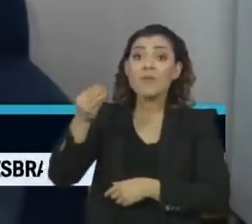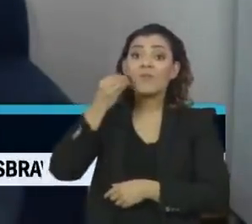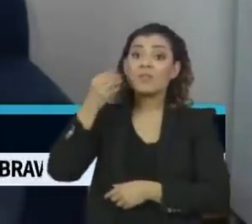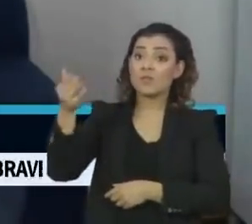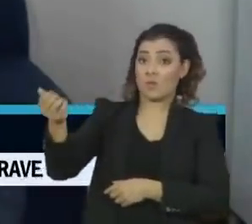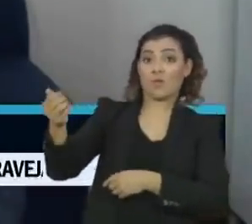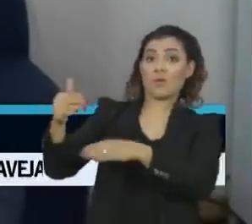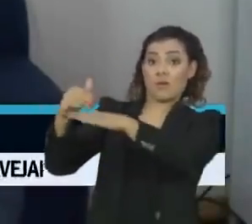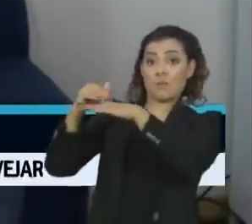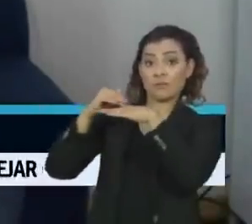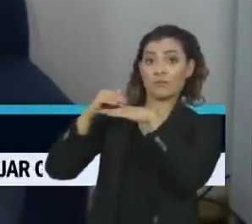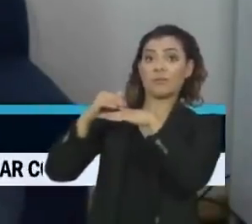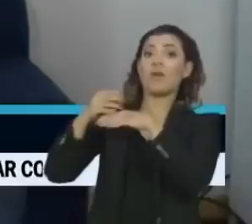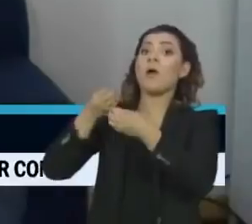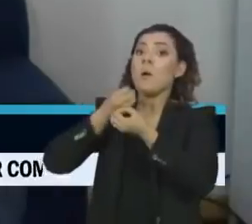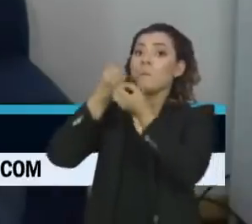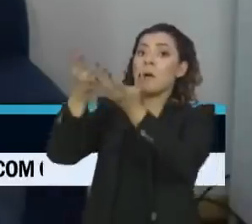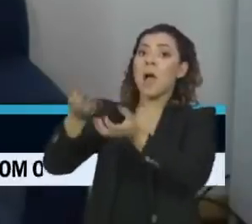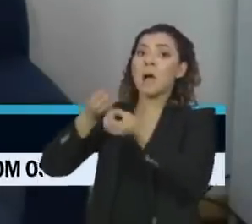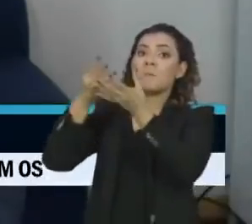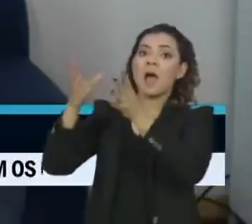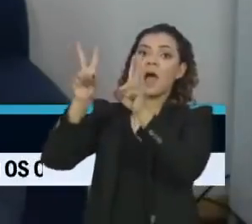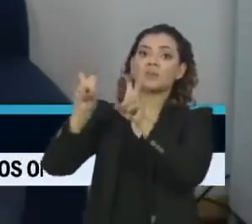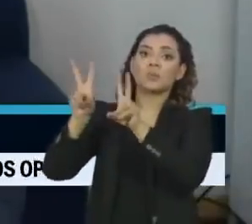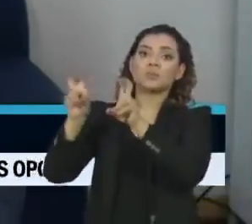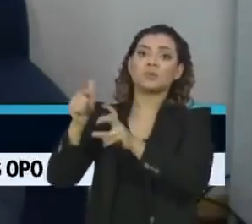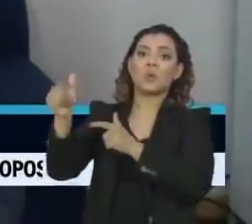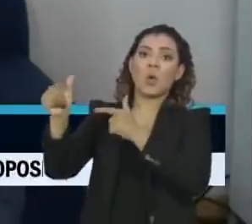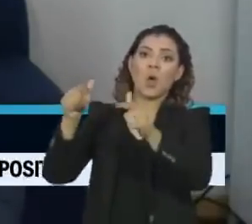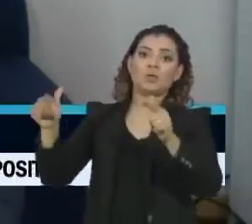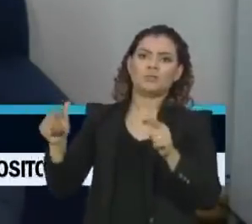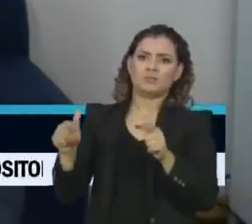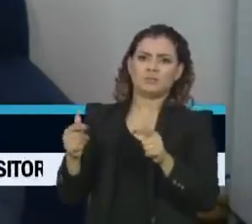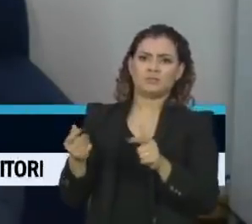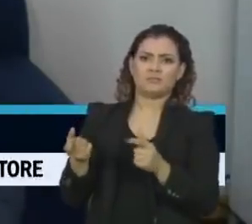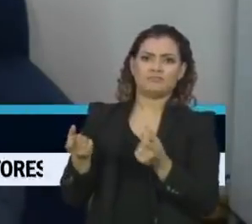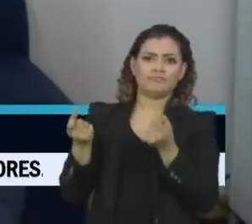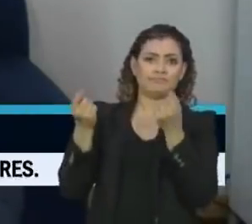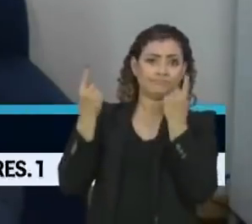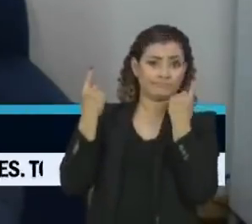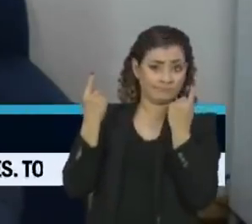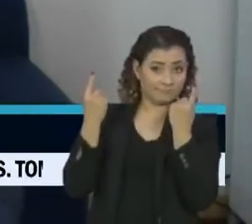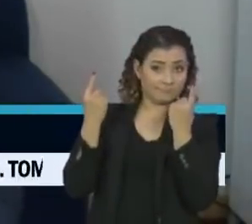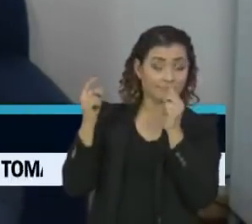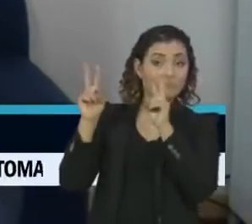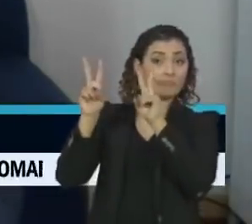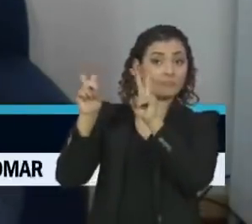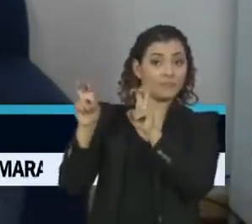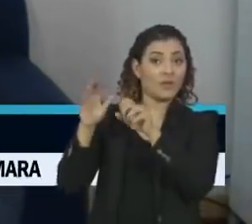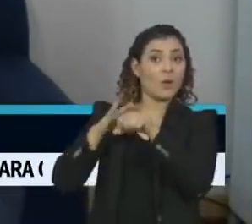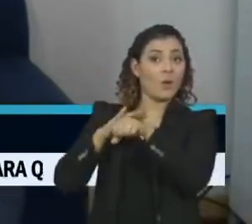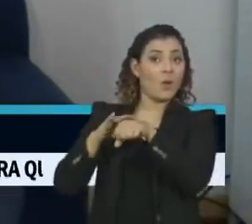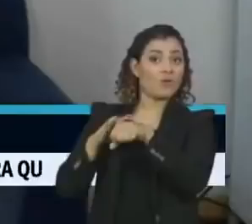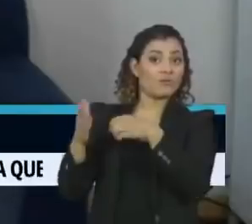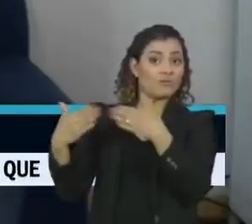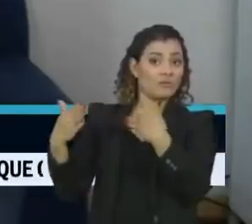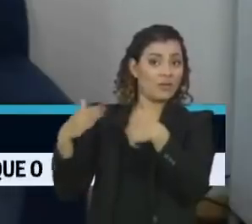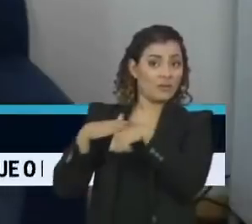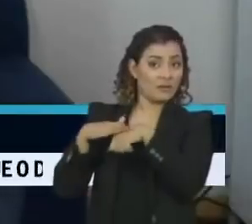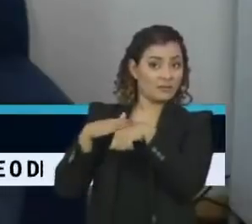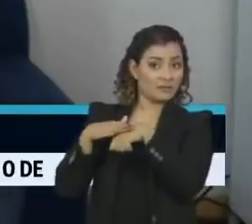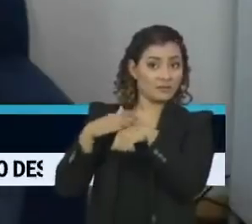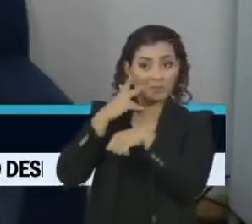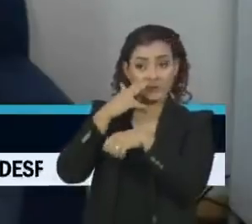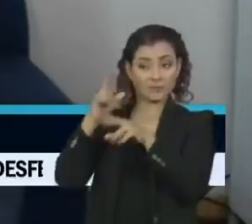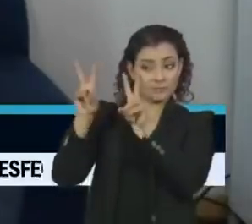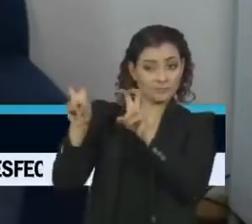e começou a desabafar sobre outros assuntos. Como eu achei que a conversa teve um conteúdo bom e ele,